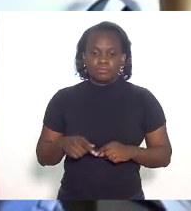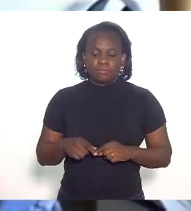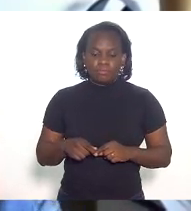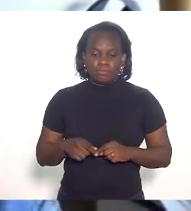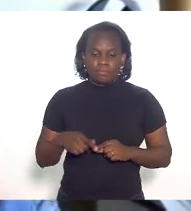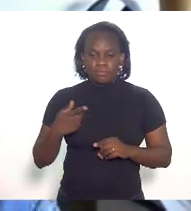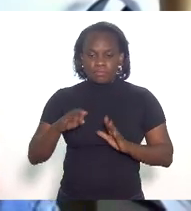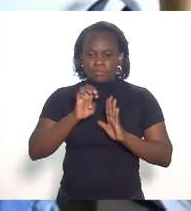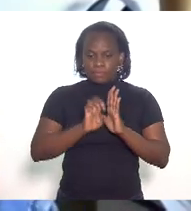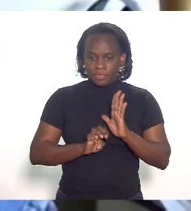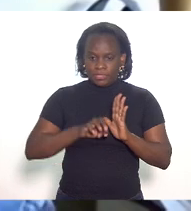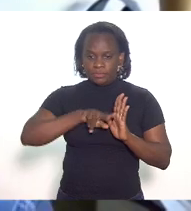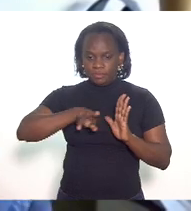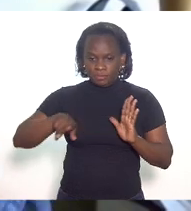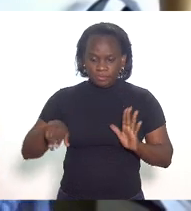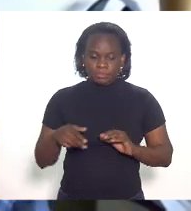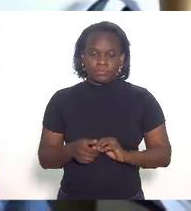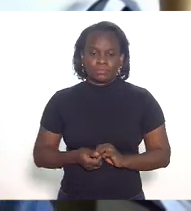emendas